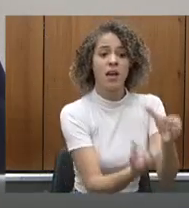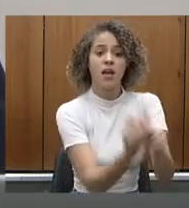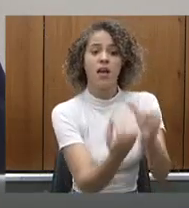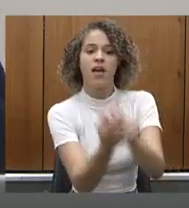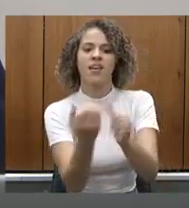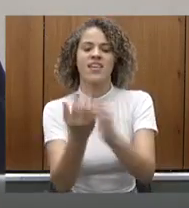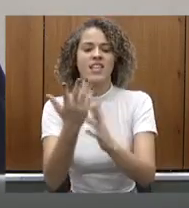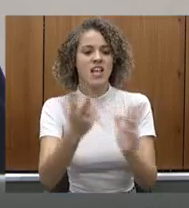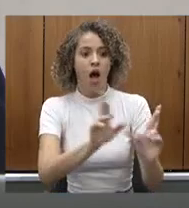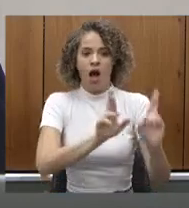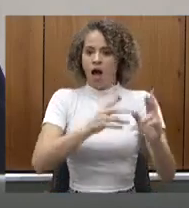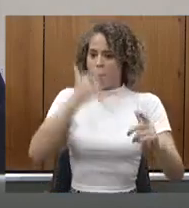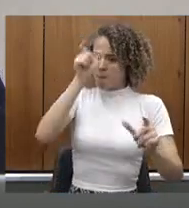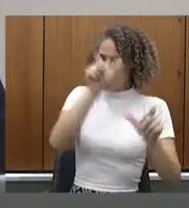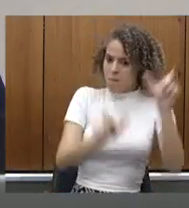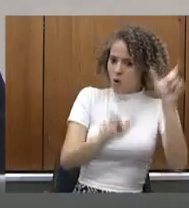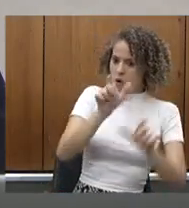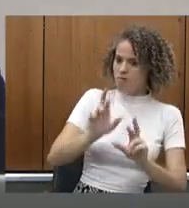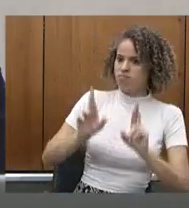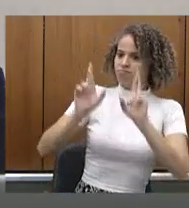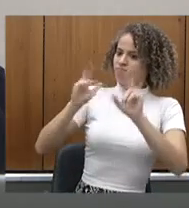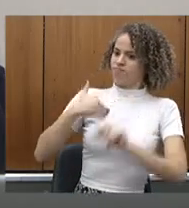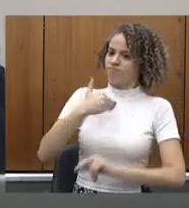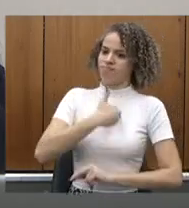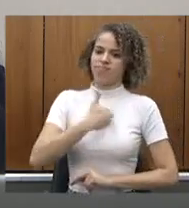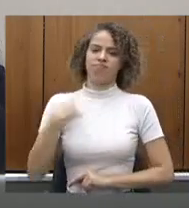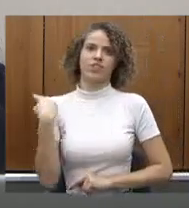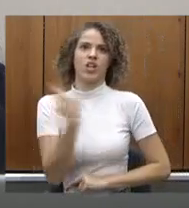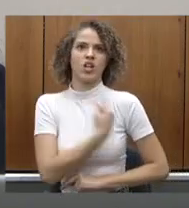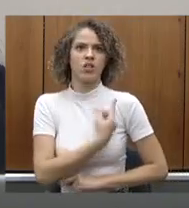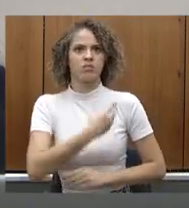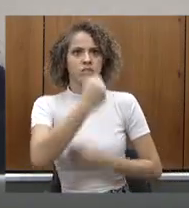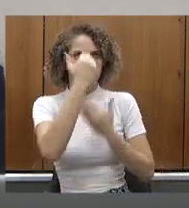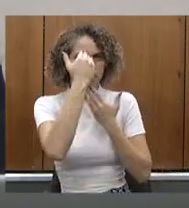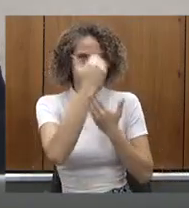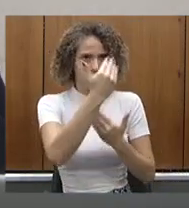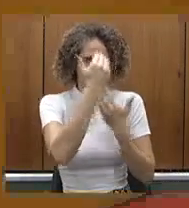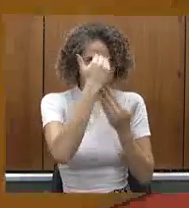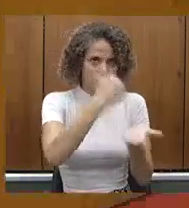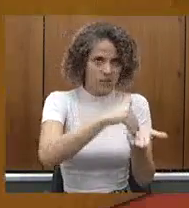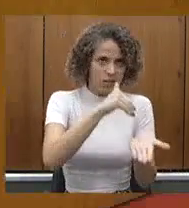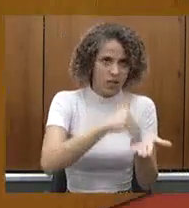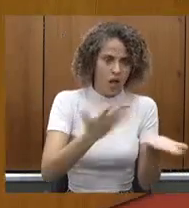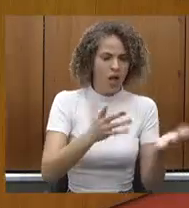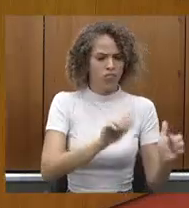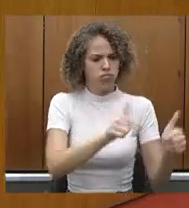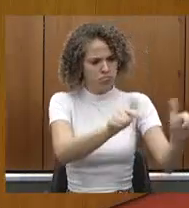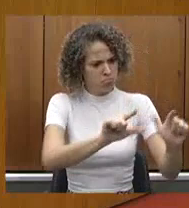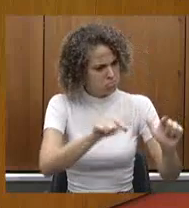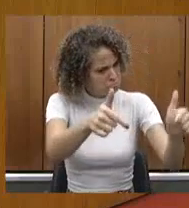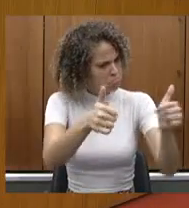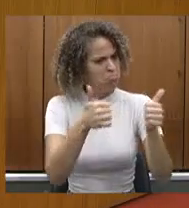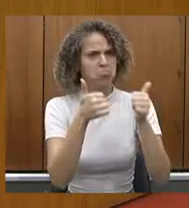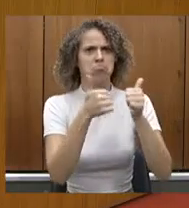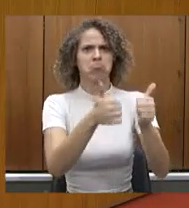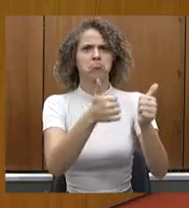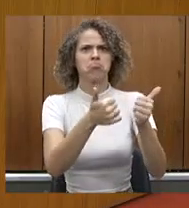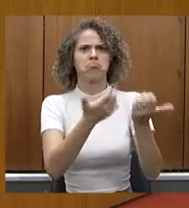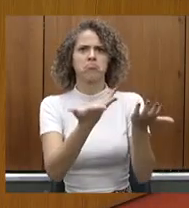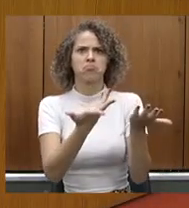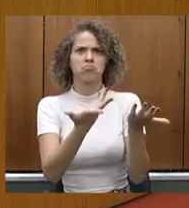expectativa de uma saúde melhor. Muito obrigada, secretário, por essa atuação e fica aí